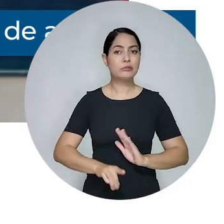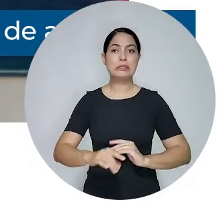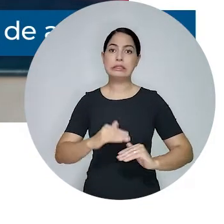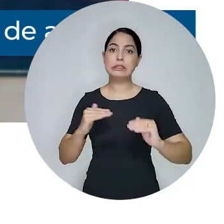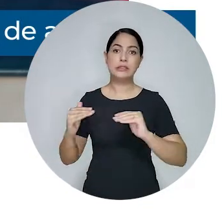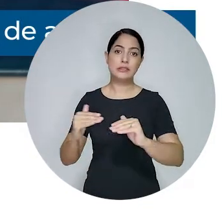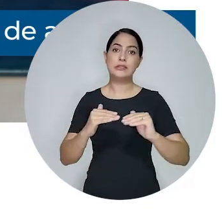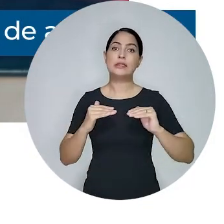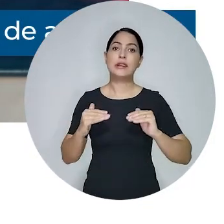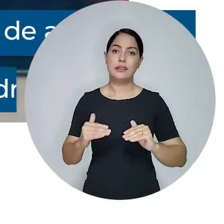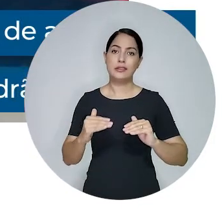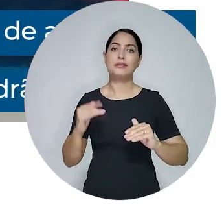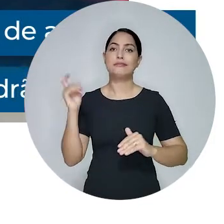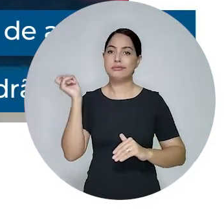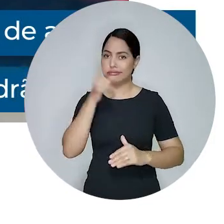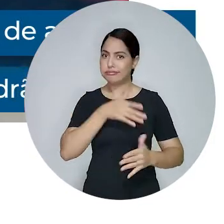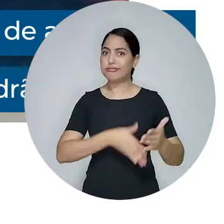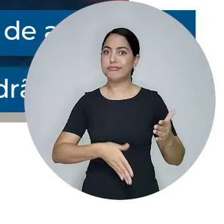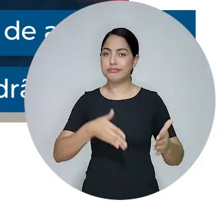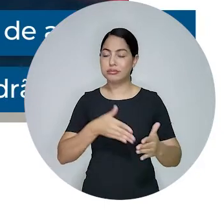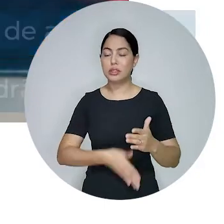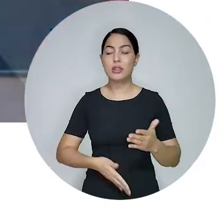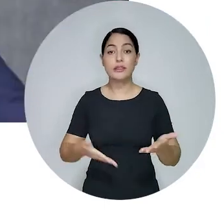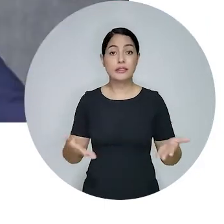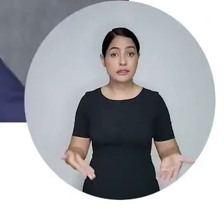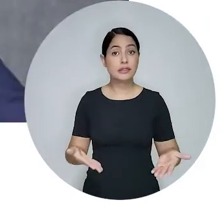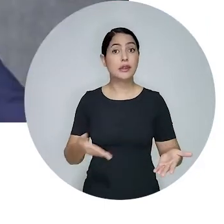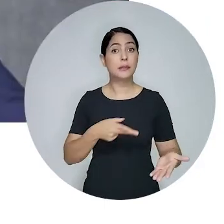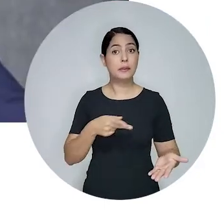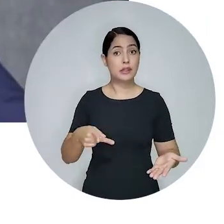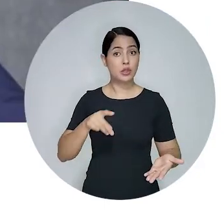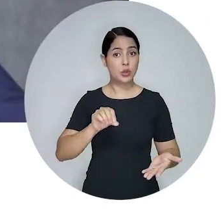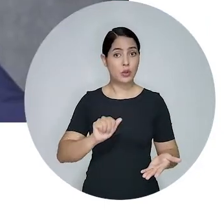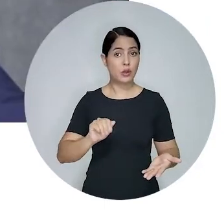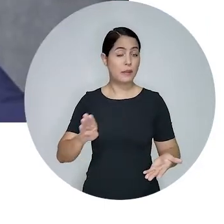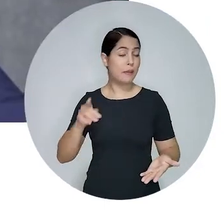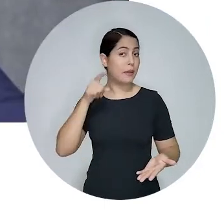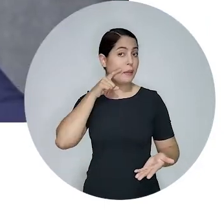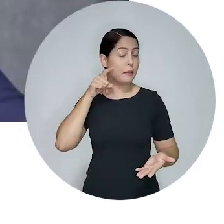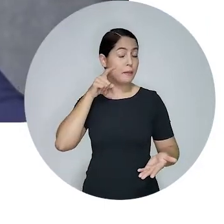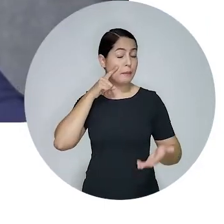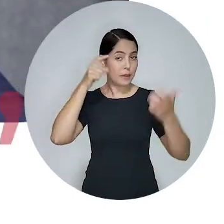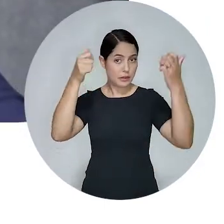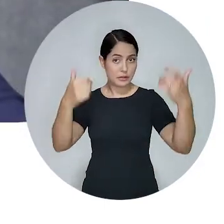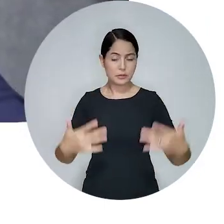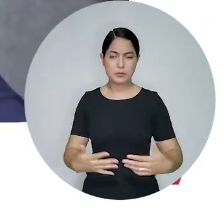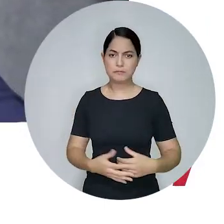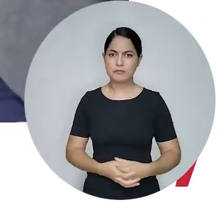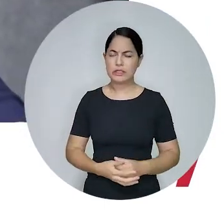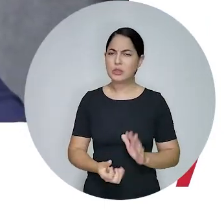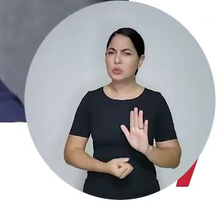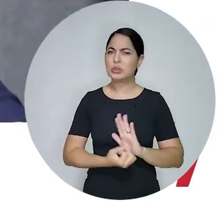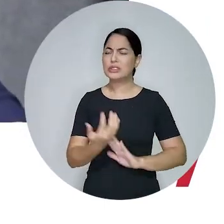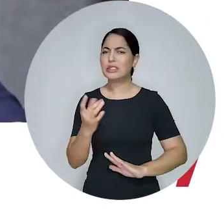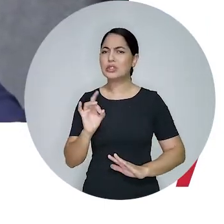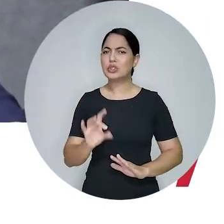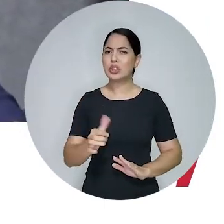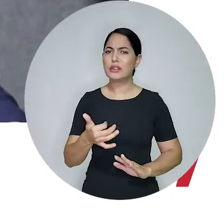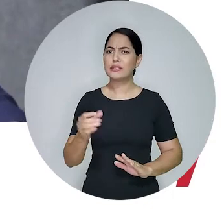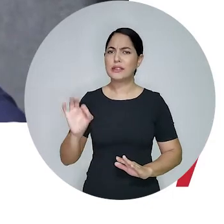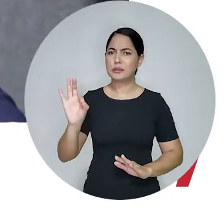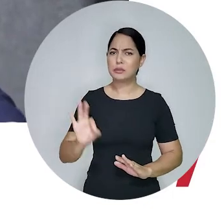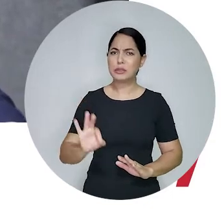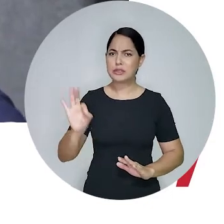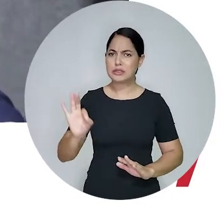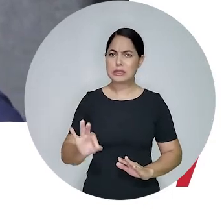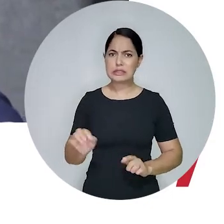jurídico brasileiro é o padrão oferecido. Para o presidente nacional da OAB, Beto Simonetti, abre aspas, os números